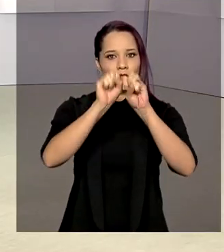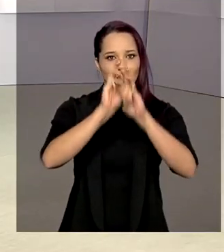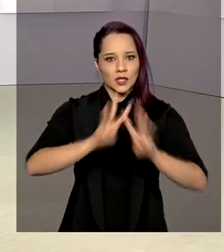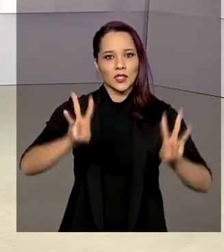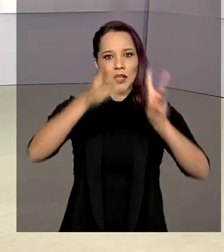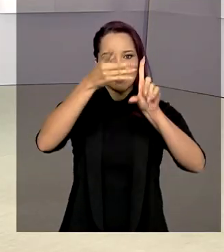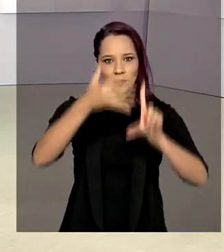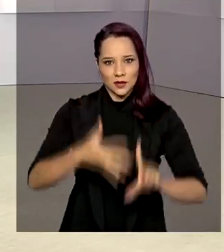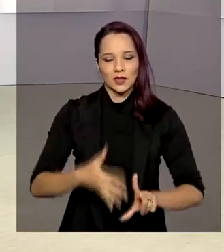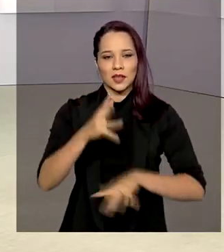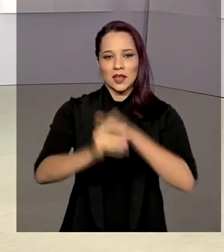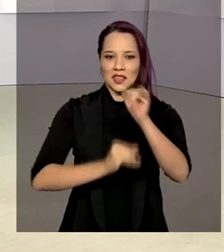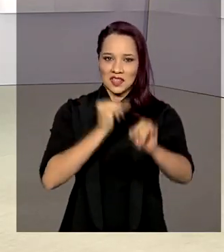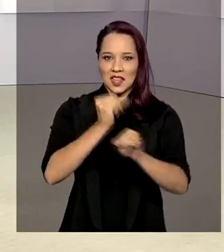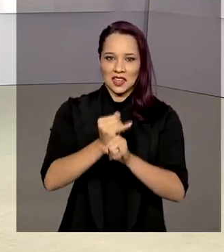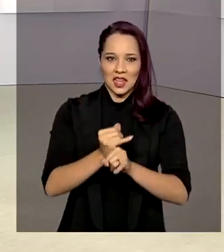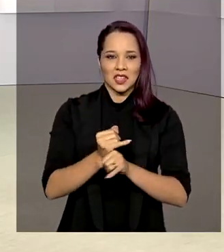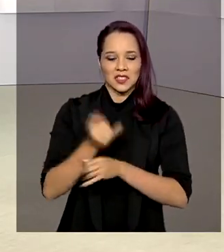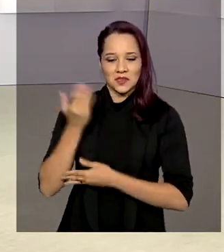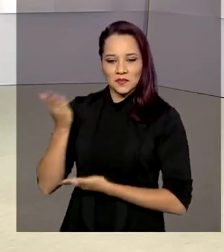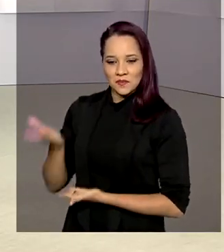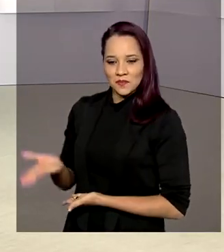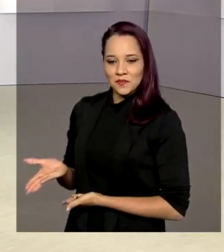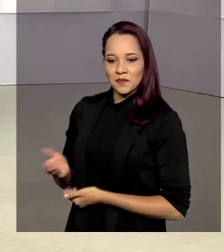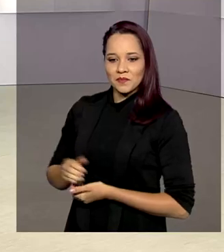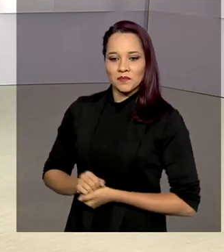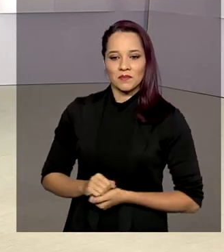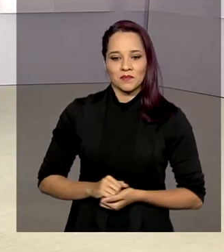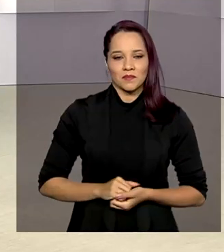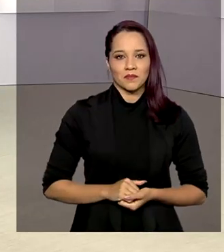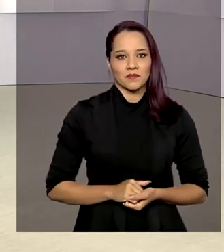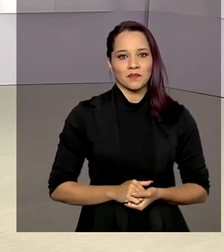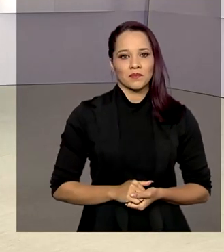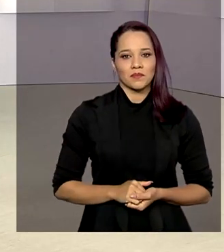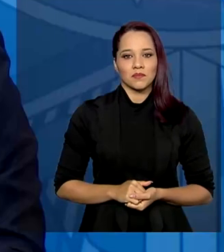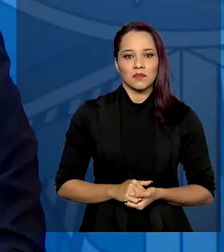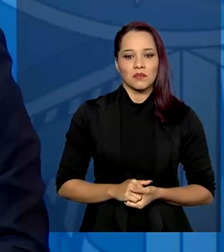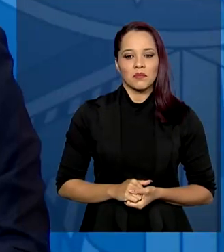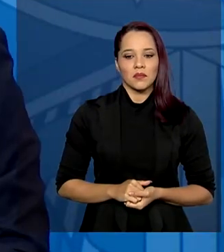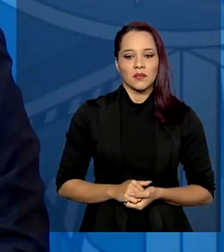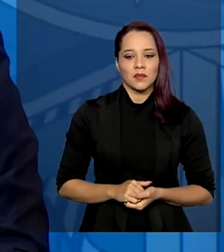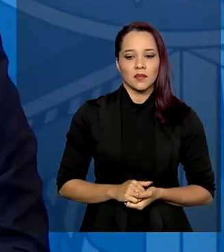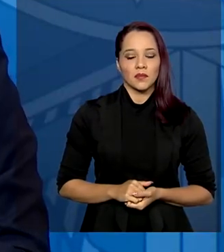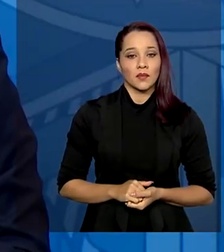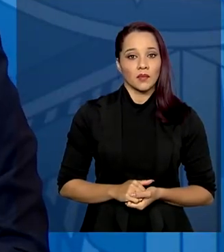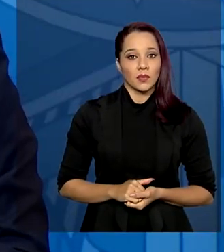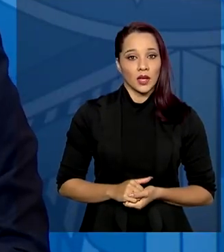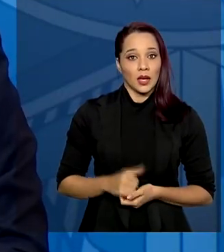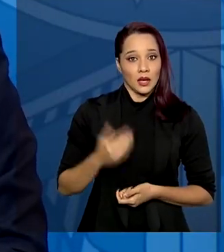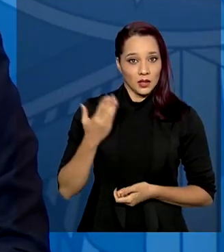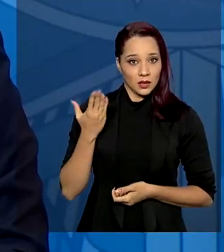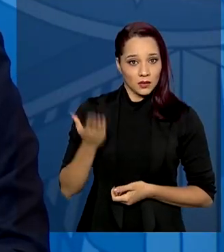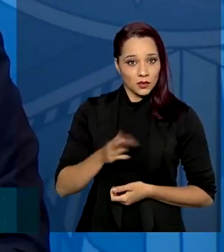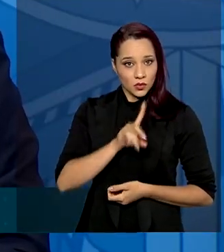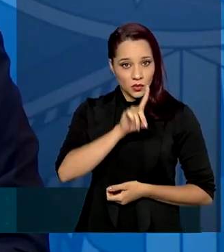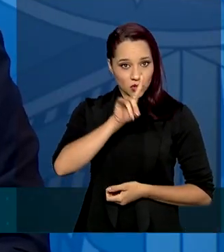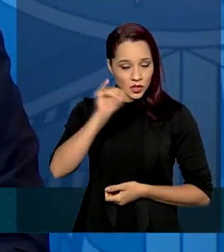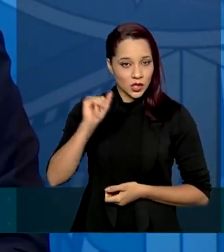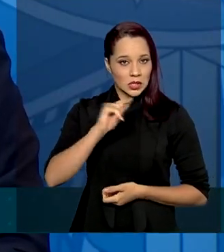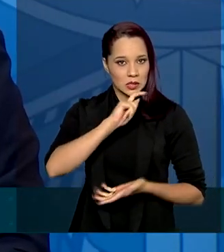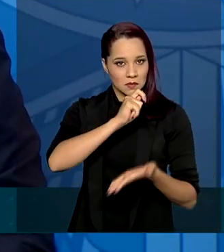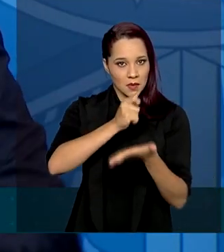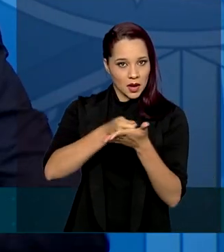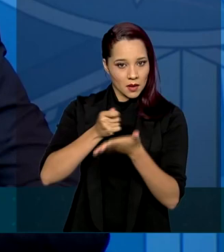Caixa Econômica na internet em caixa.gov.br. Naqueles dias de